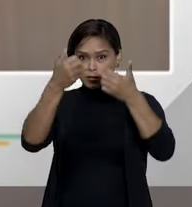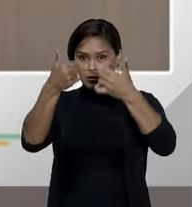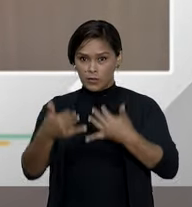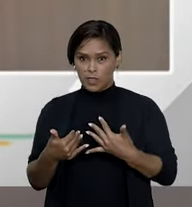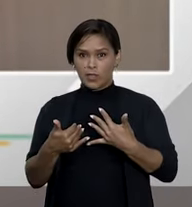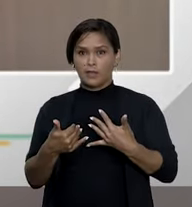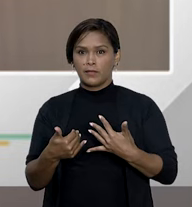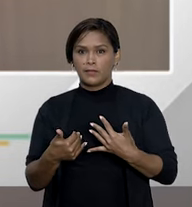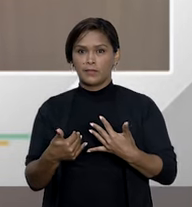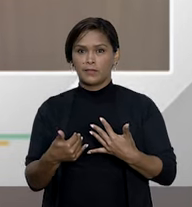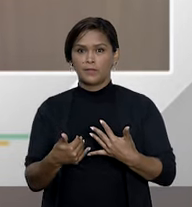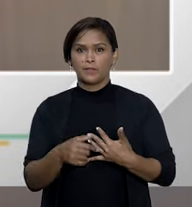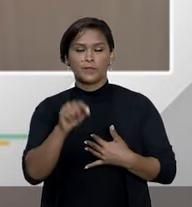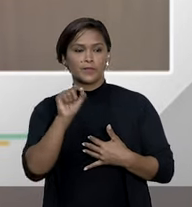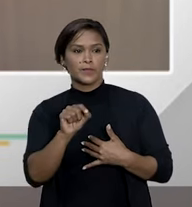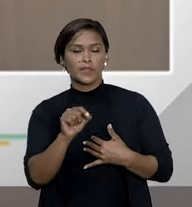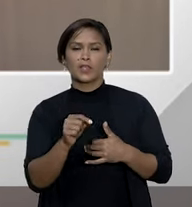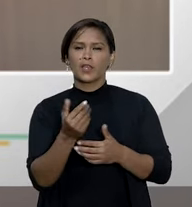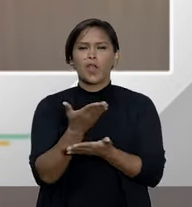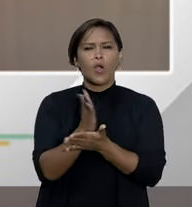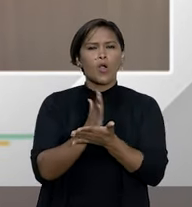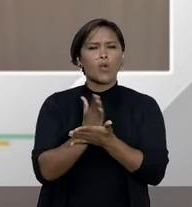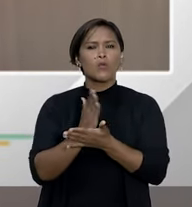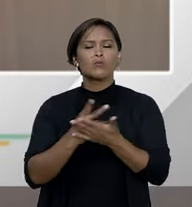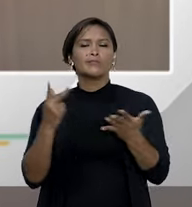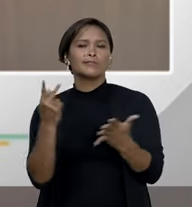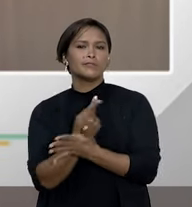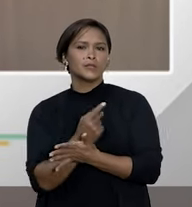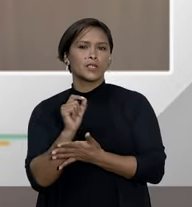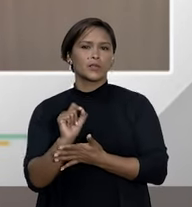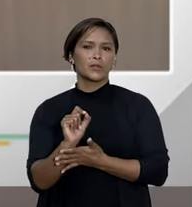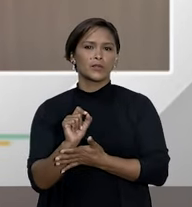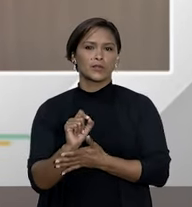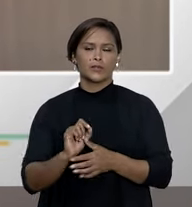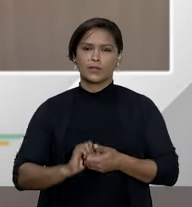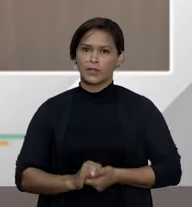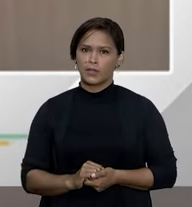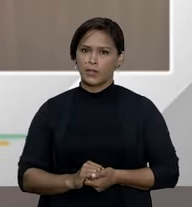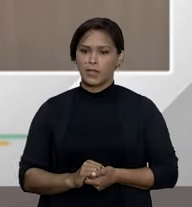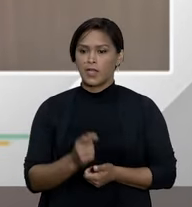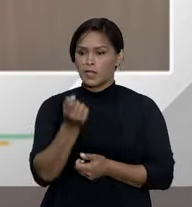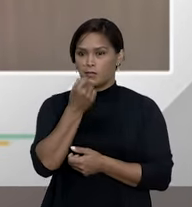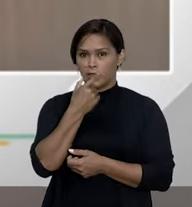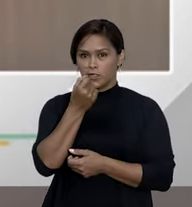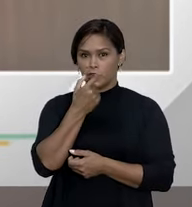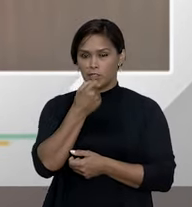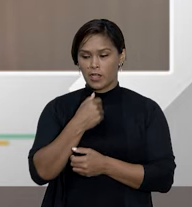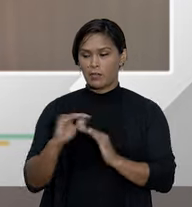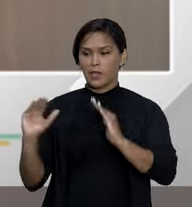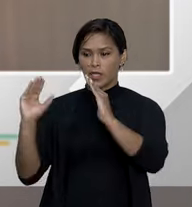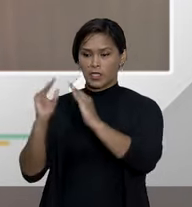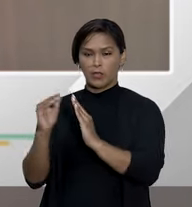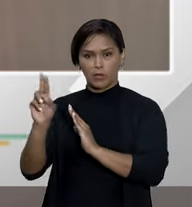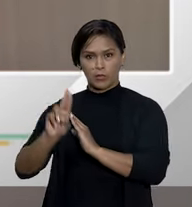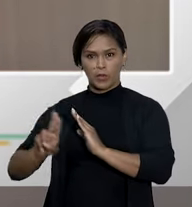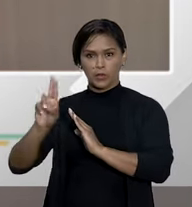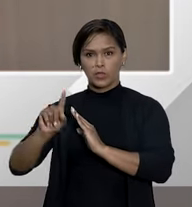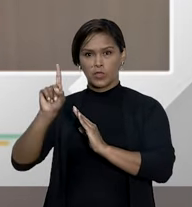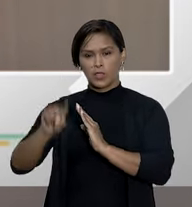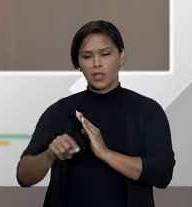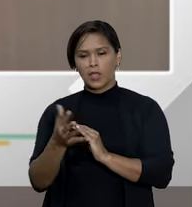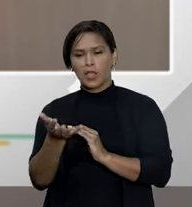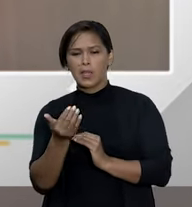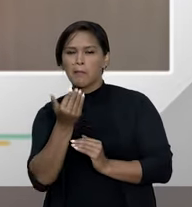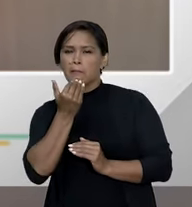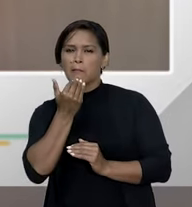a balha é que às vezes esse medicamento para uso domiciliar o beneficiário às vezes